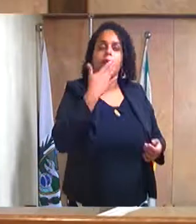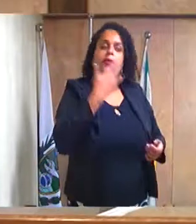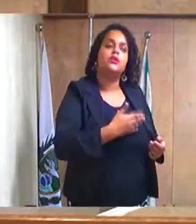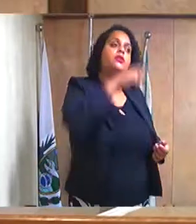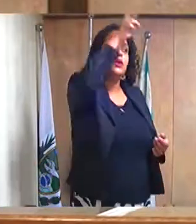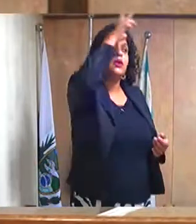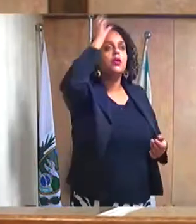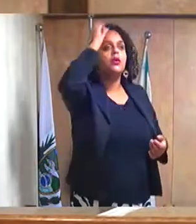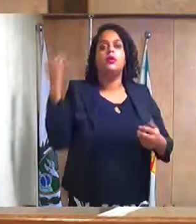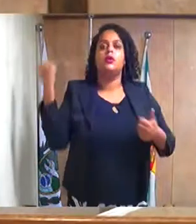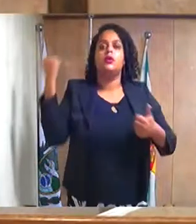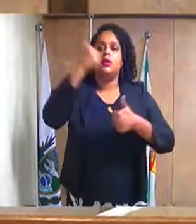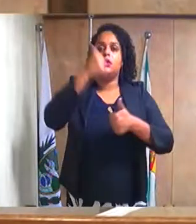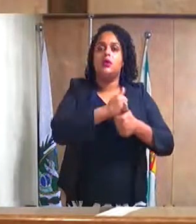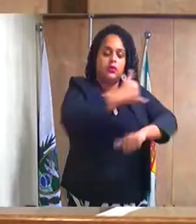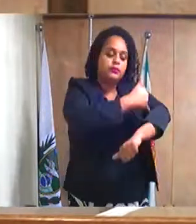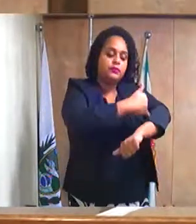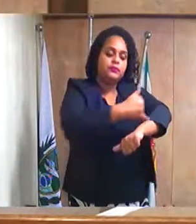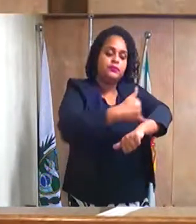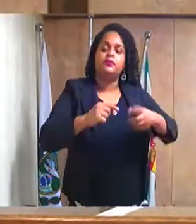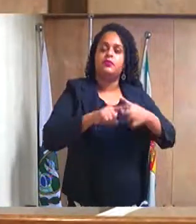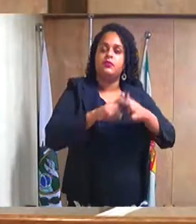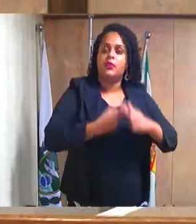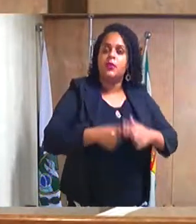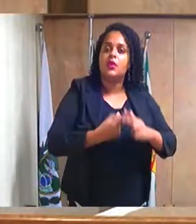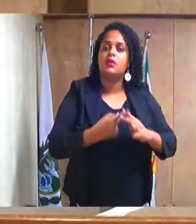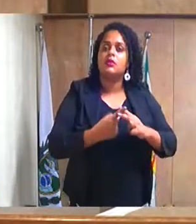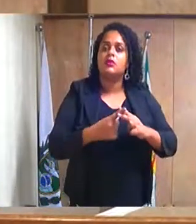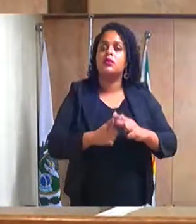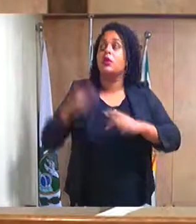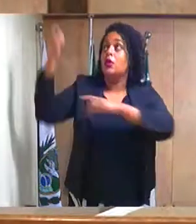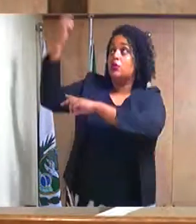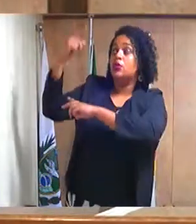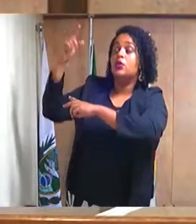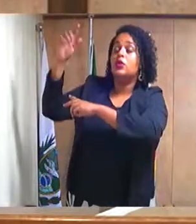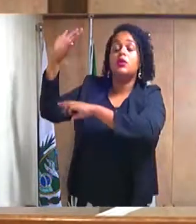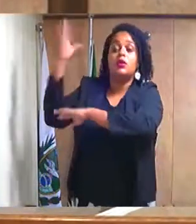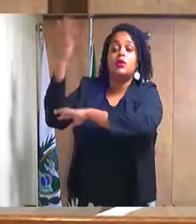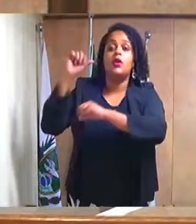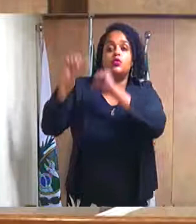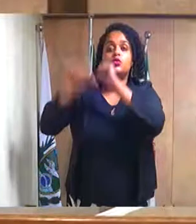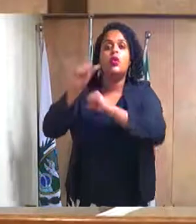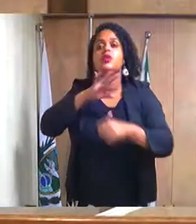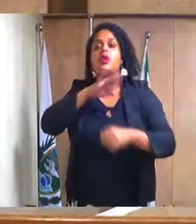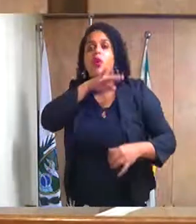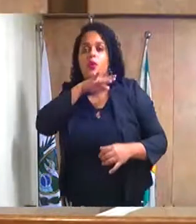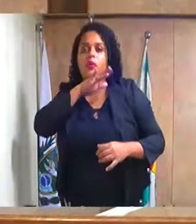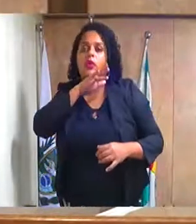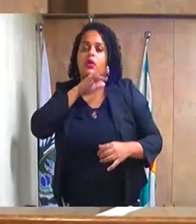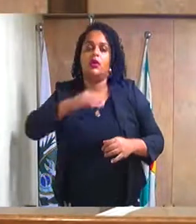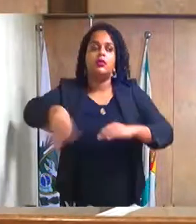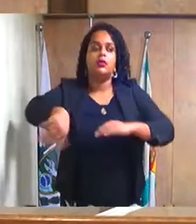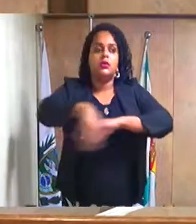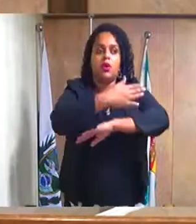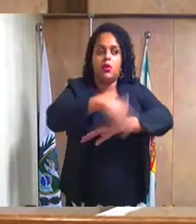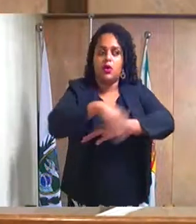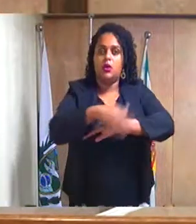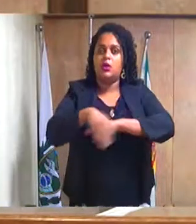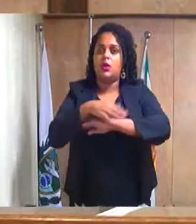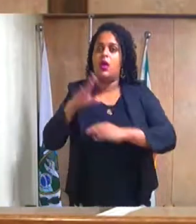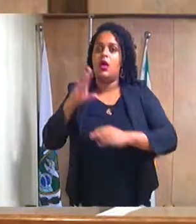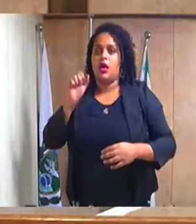Sr. Prefeito, recapeamento asfáltico e serviços de iluminação pública com troca de duas lâmpadas queimadas ao longo da Rua